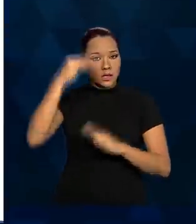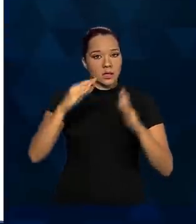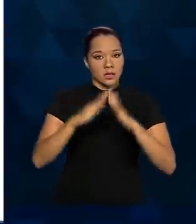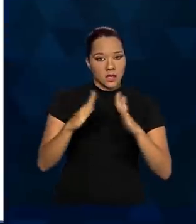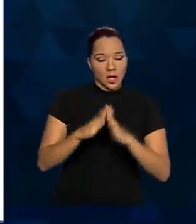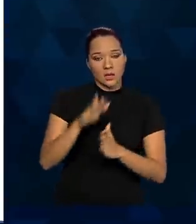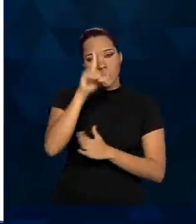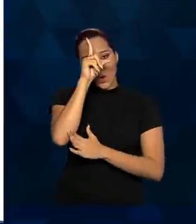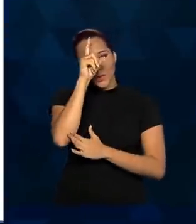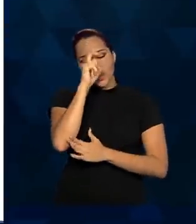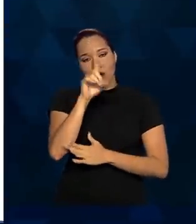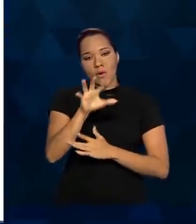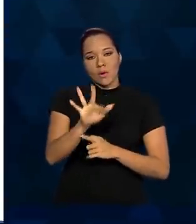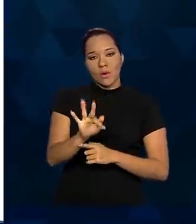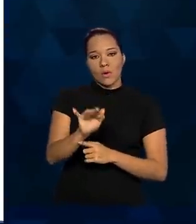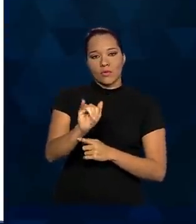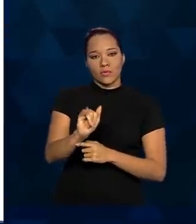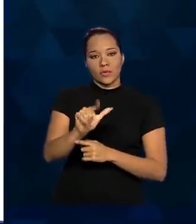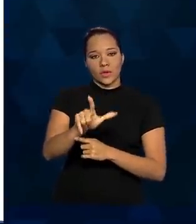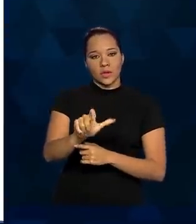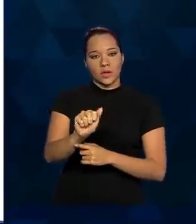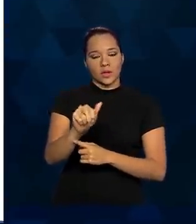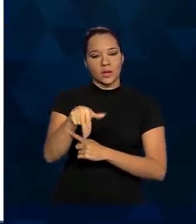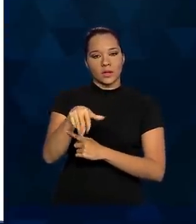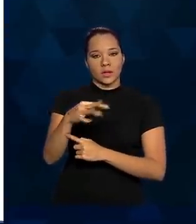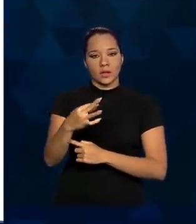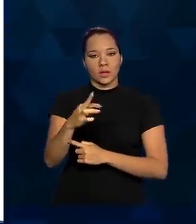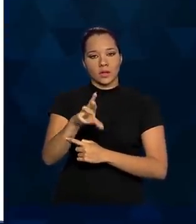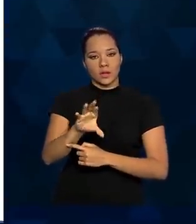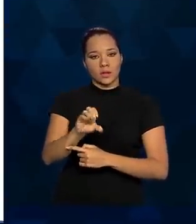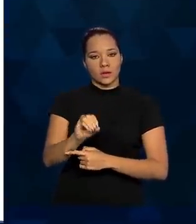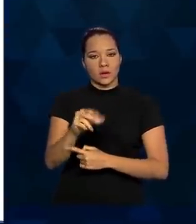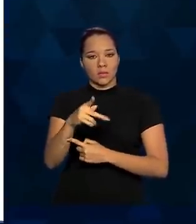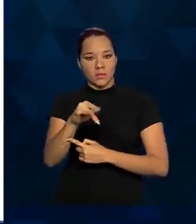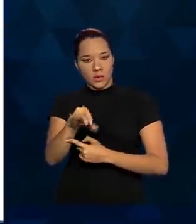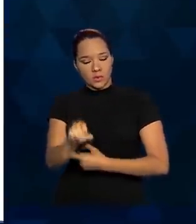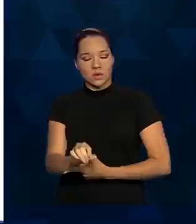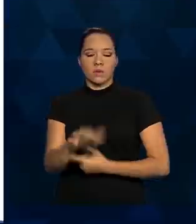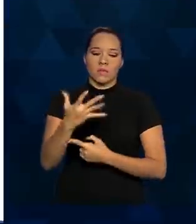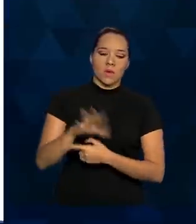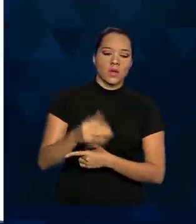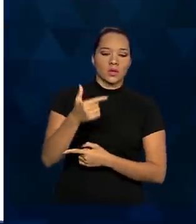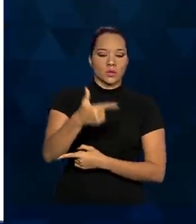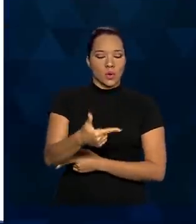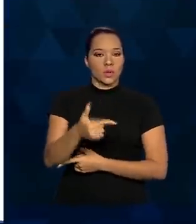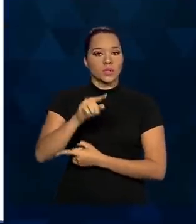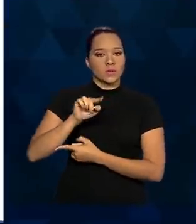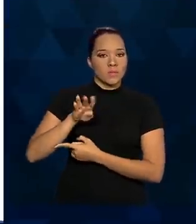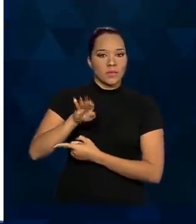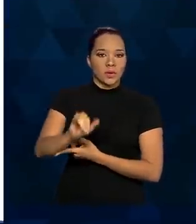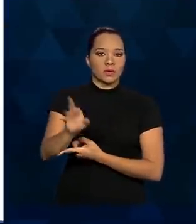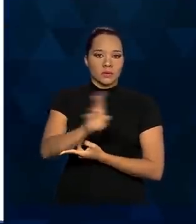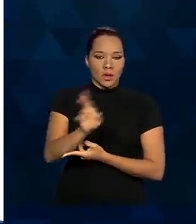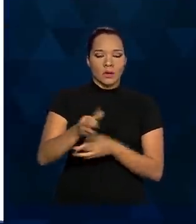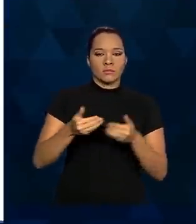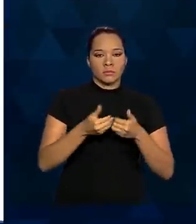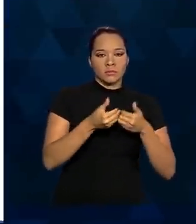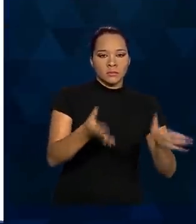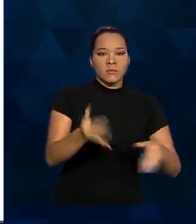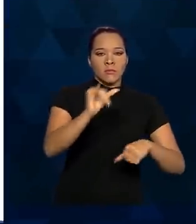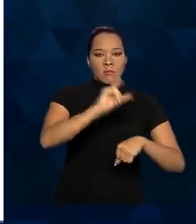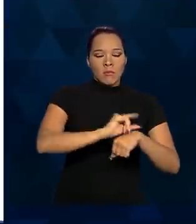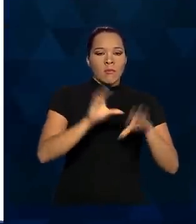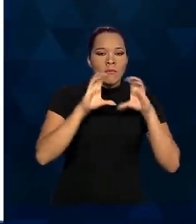Foi aquela portaria de 2 bilhões de reais, cerca de 2 bilhões de reais. Habilitação de centros comunitários de